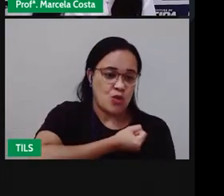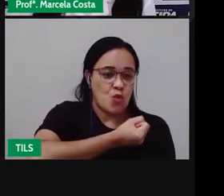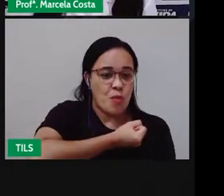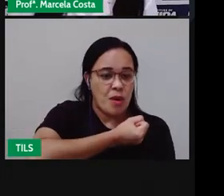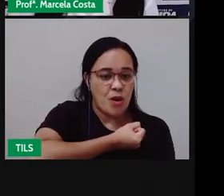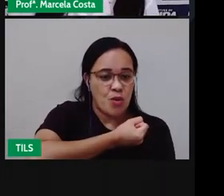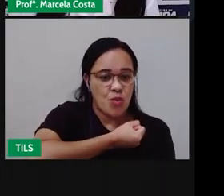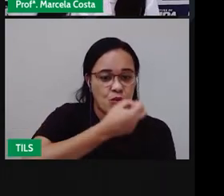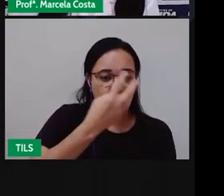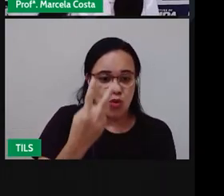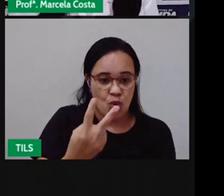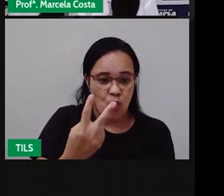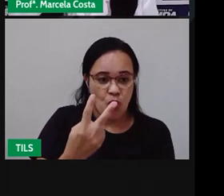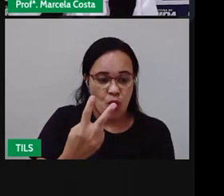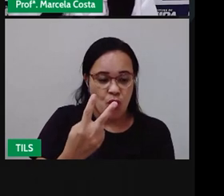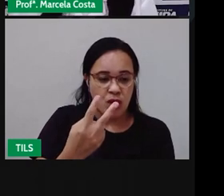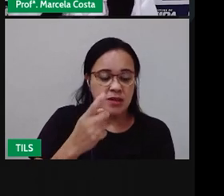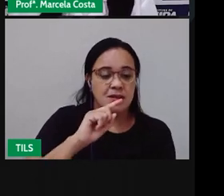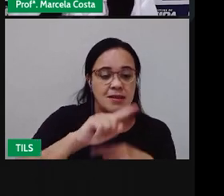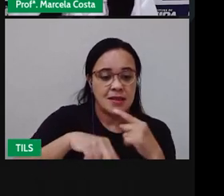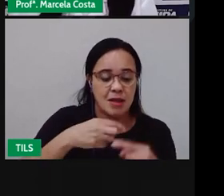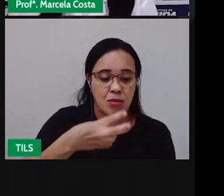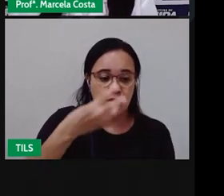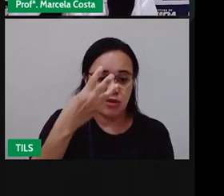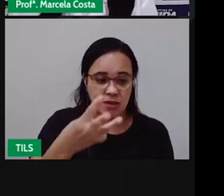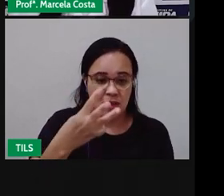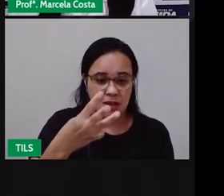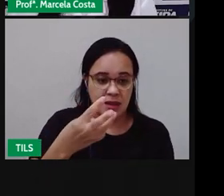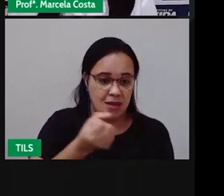Num número 2 E uma Com o outro Número 3